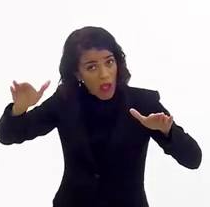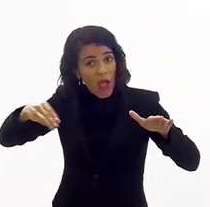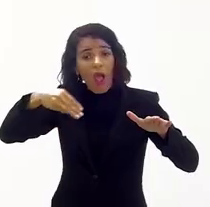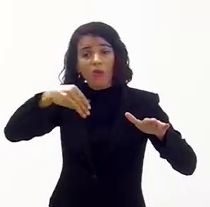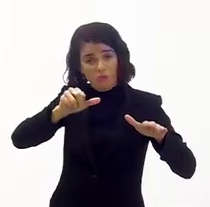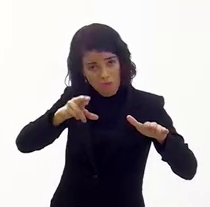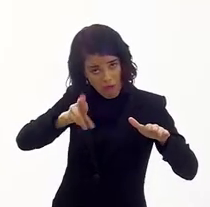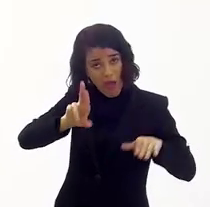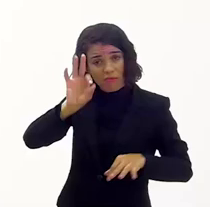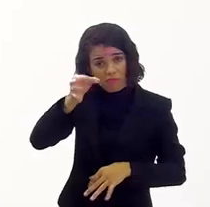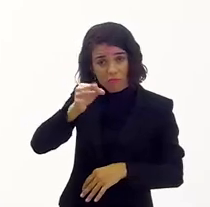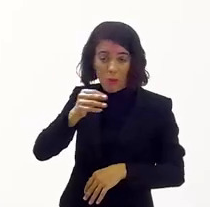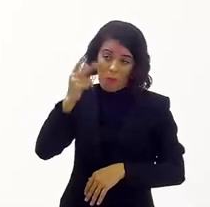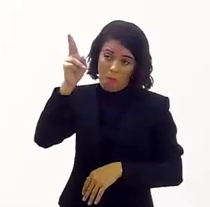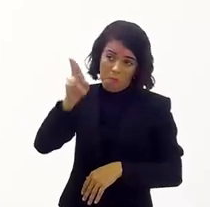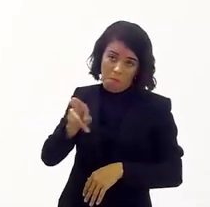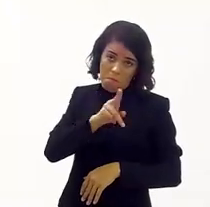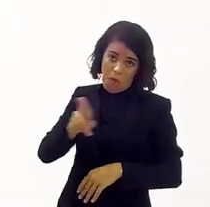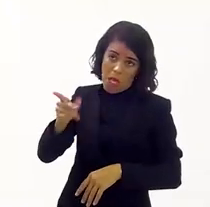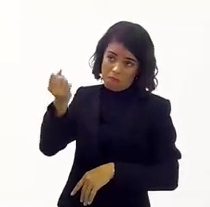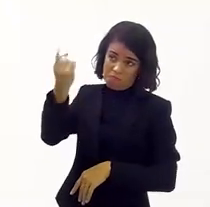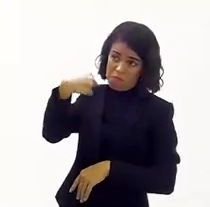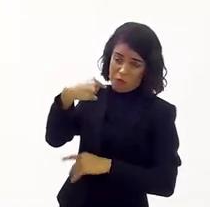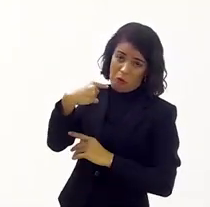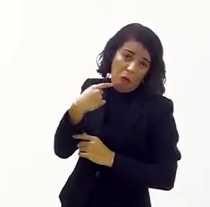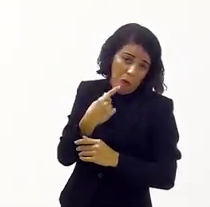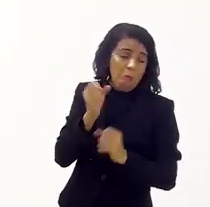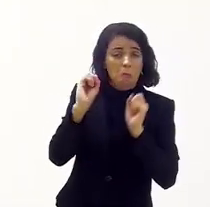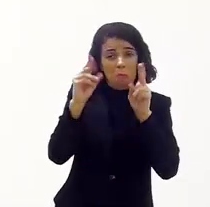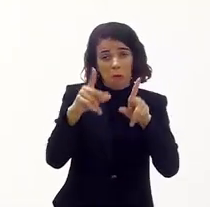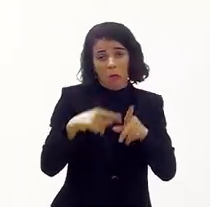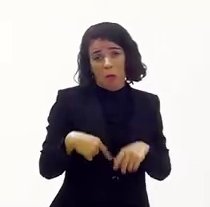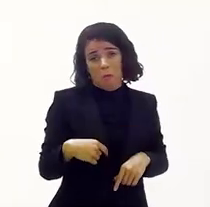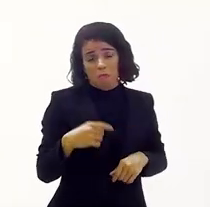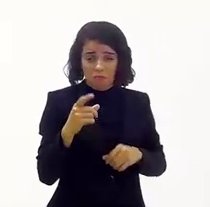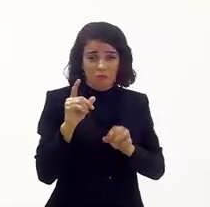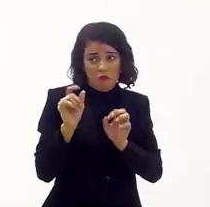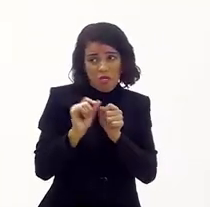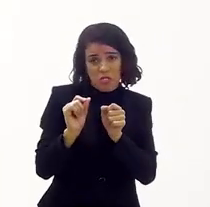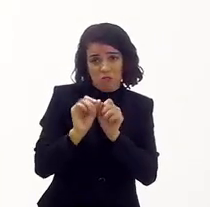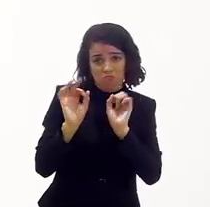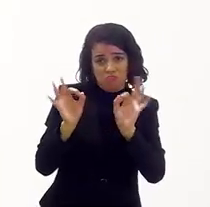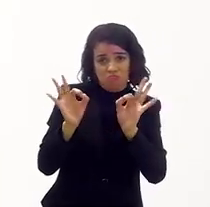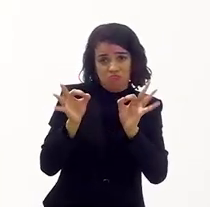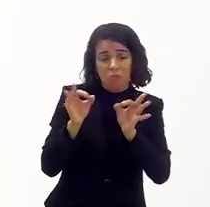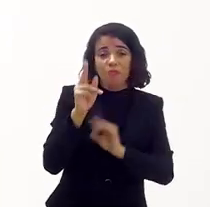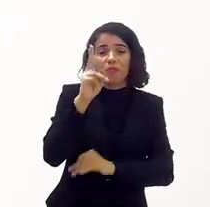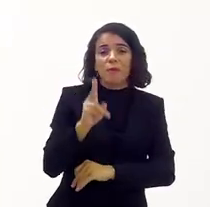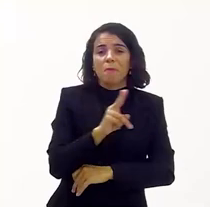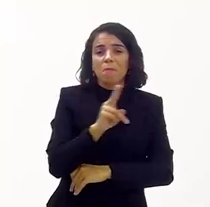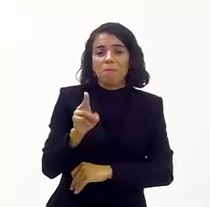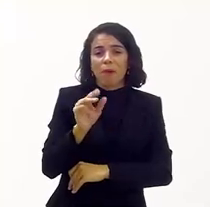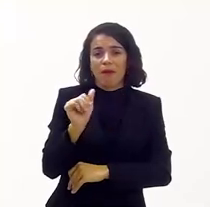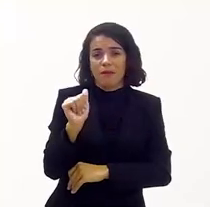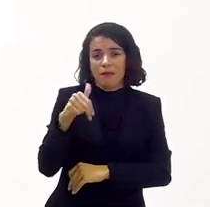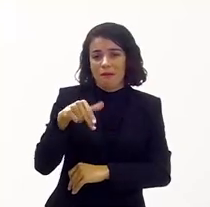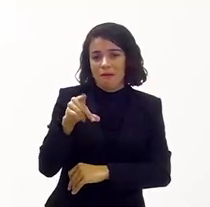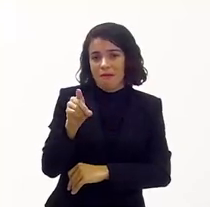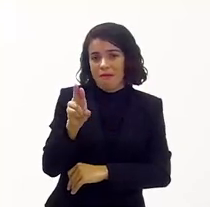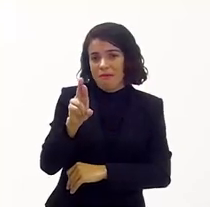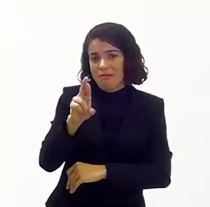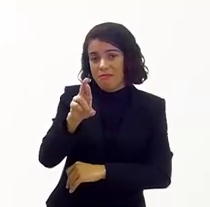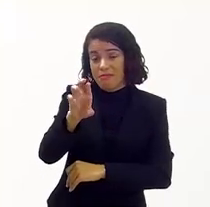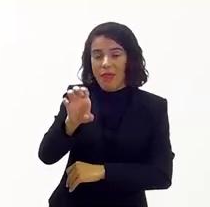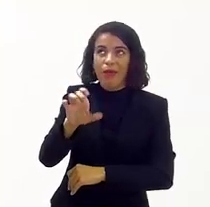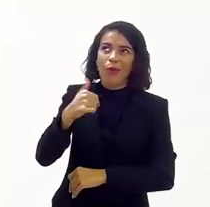É, mas os padres mandaram, nem fui eu, mandaram construir uma cruz. E ele falou assim, pode deixar que nós vamos fazer. Foi o padre André da Imaculada, que vocês